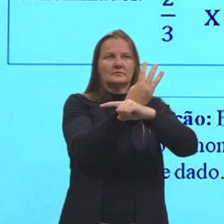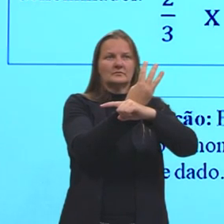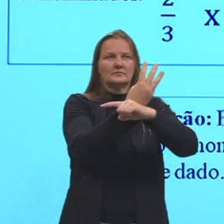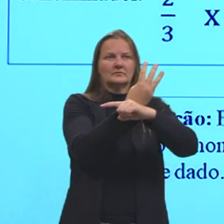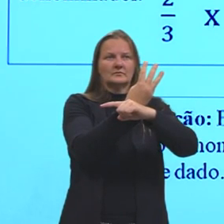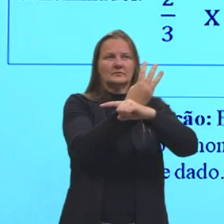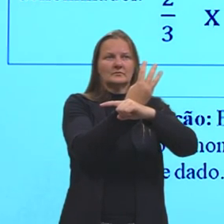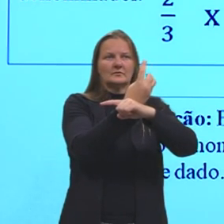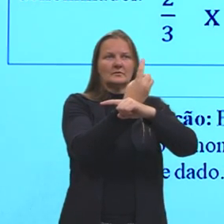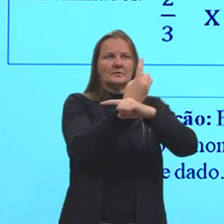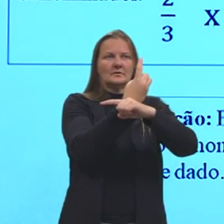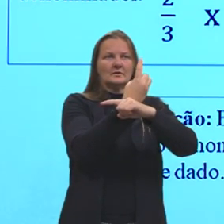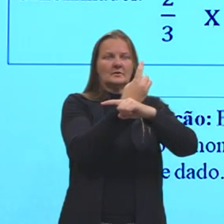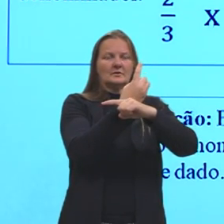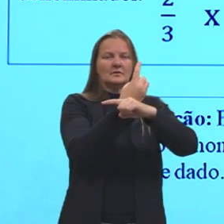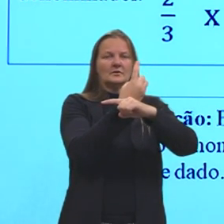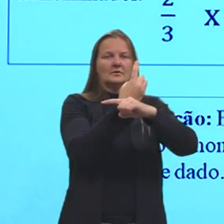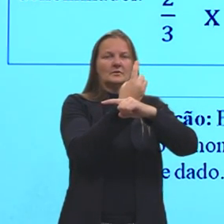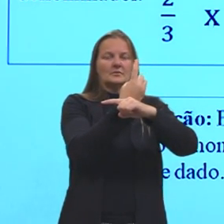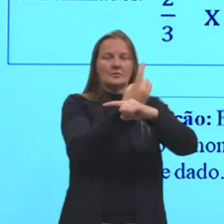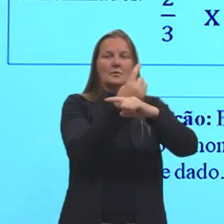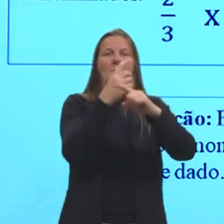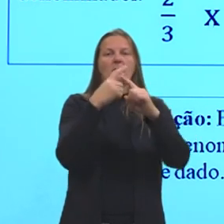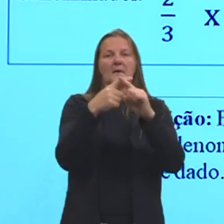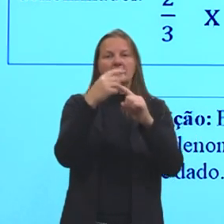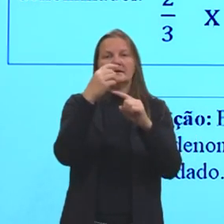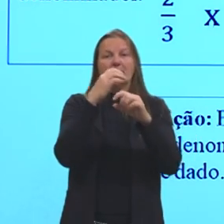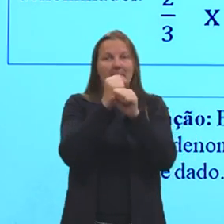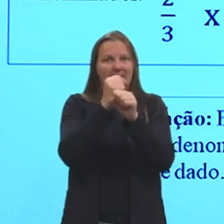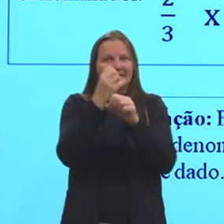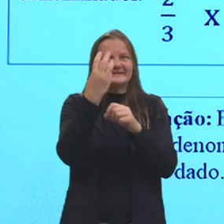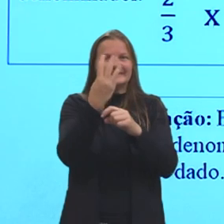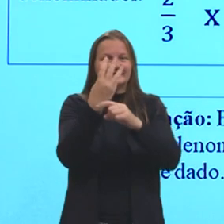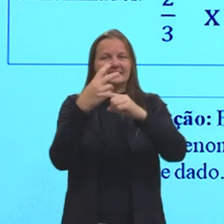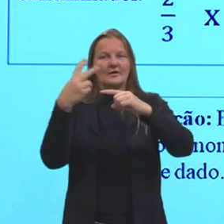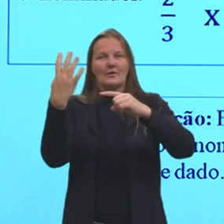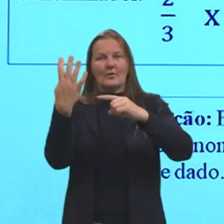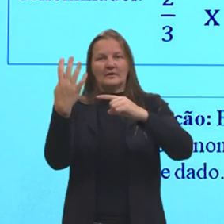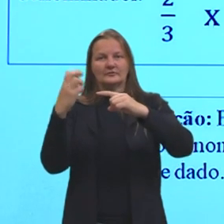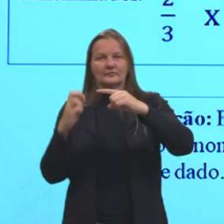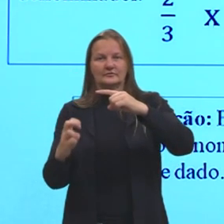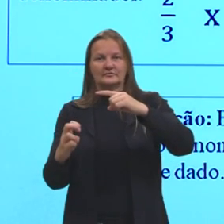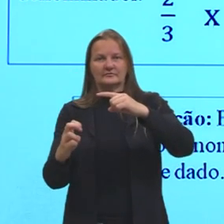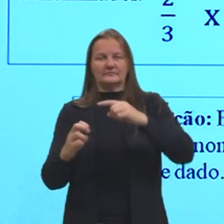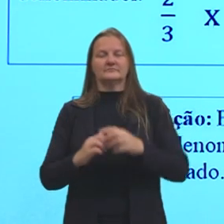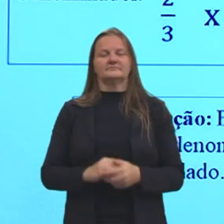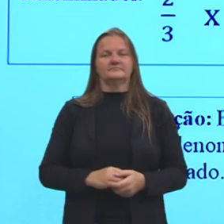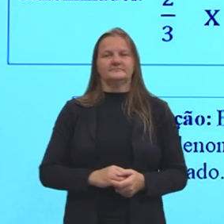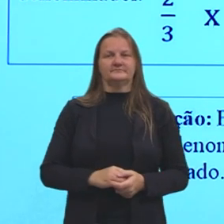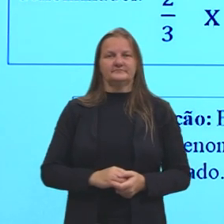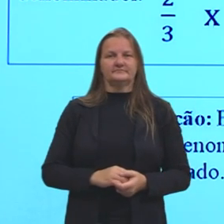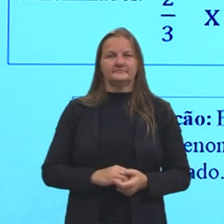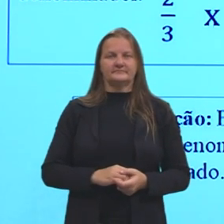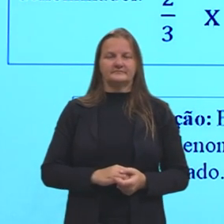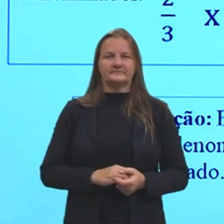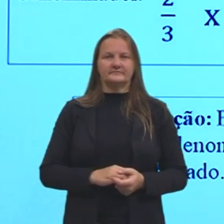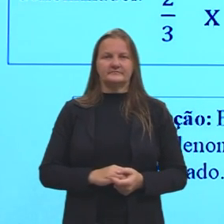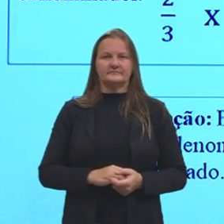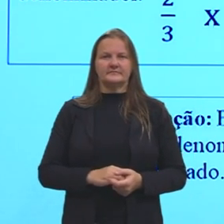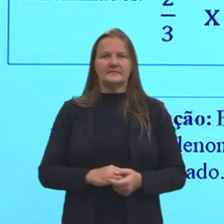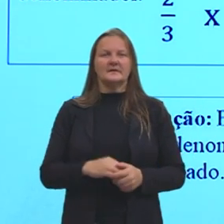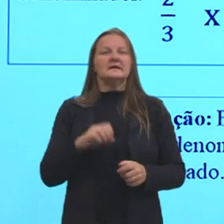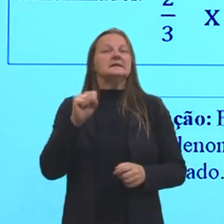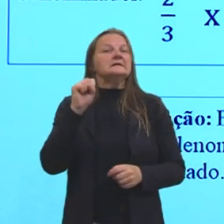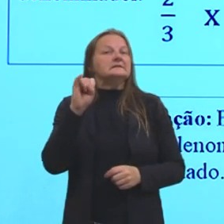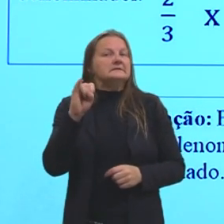numeradores. Nesse caso, um mais três, quatro. Então, quatro quintos. Já quando